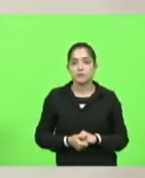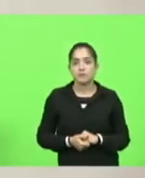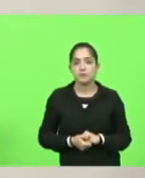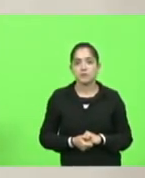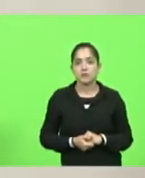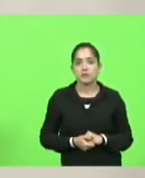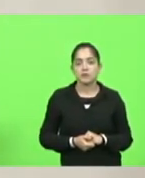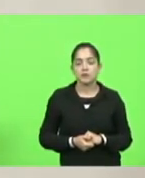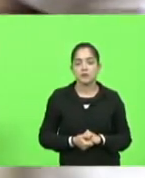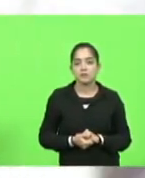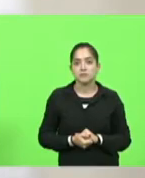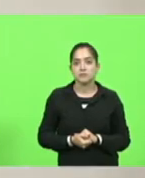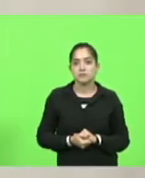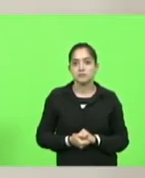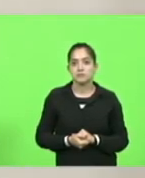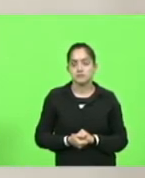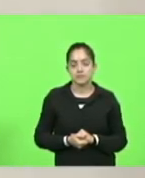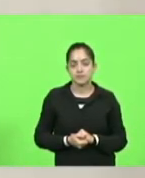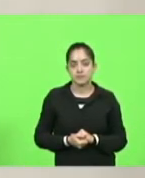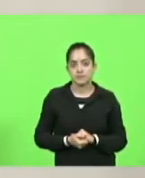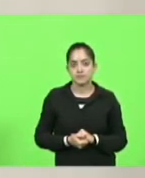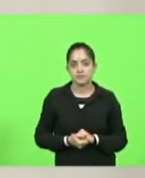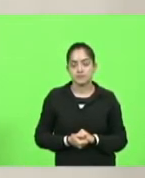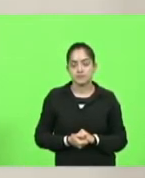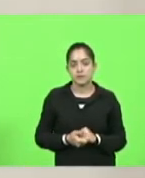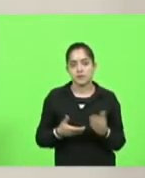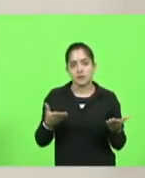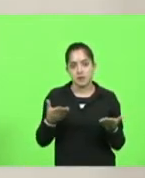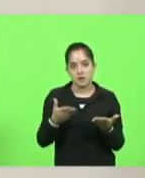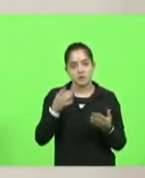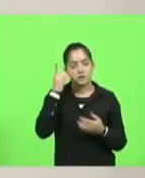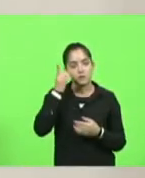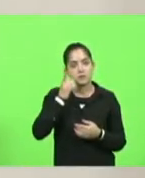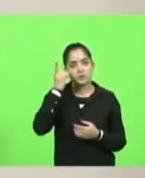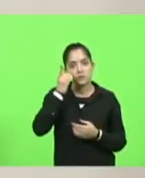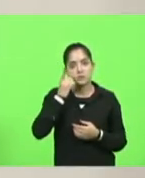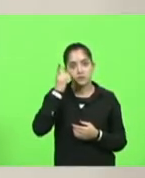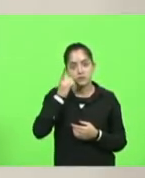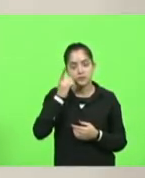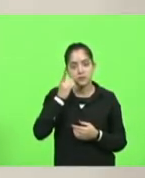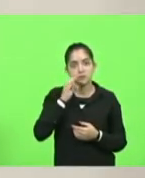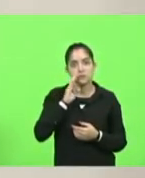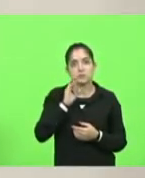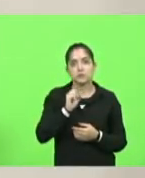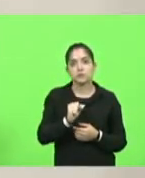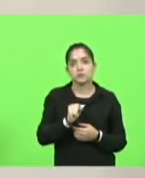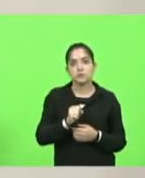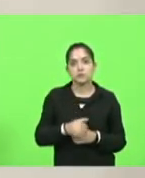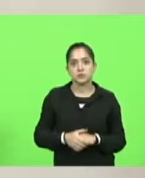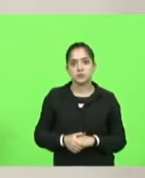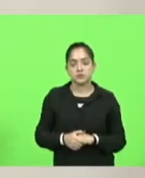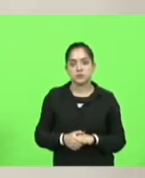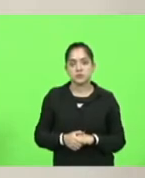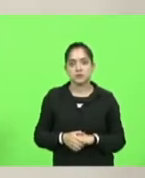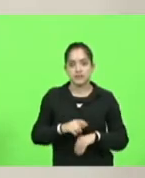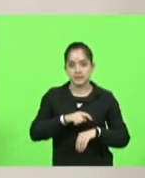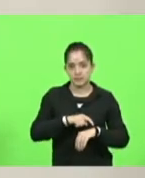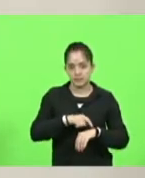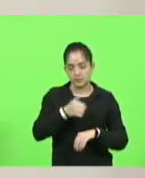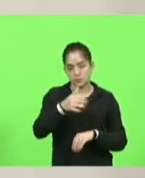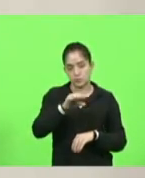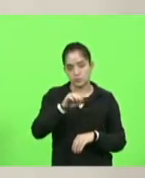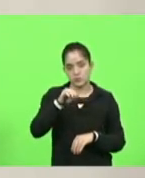Obrigado deputada Paulinha. Próximo deputado deputado Bruno Souza. Vossa excelência terá dez minutos